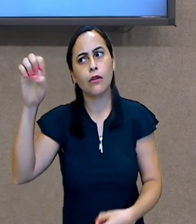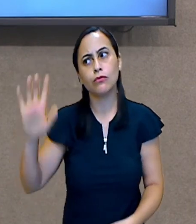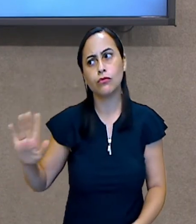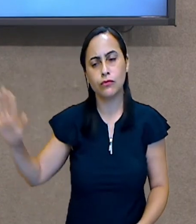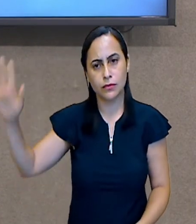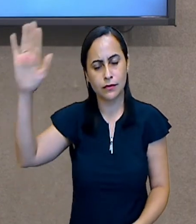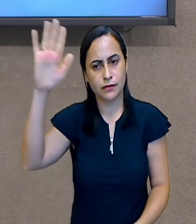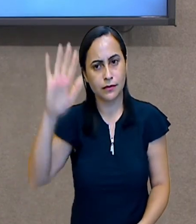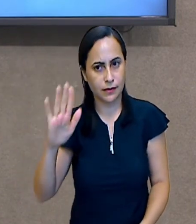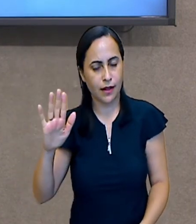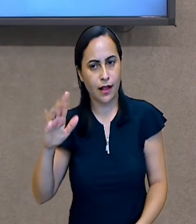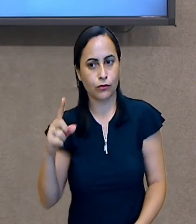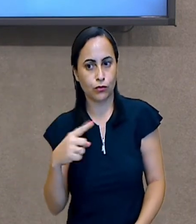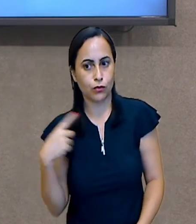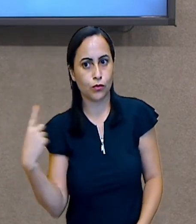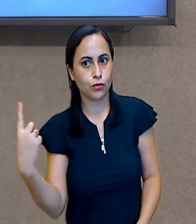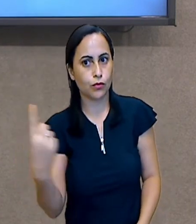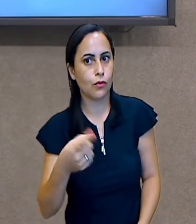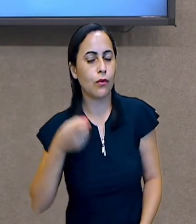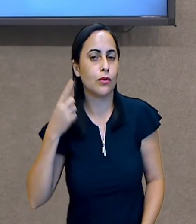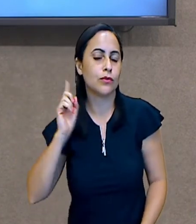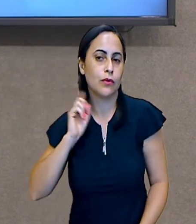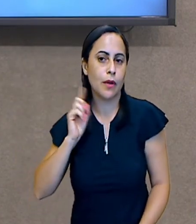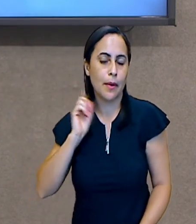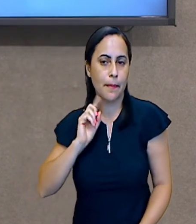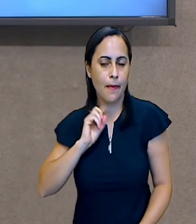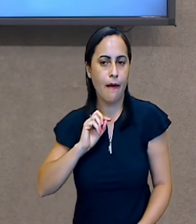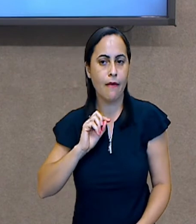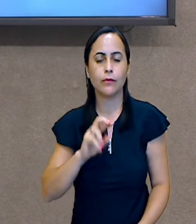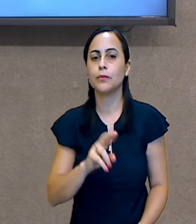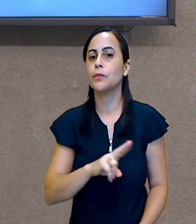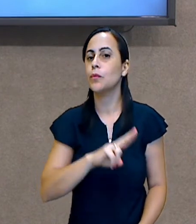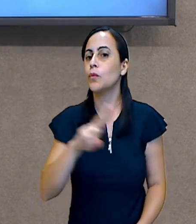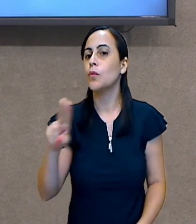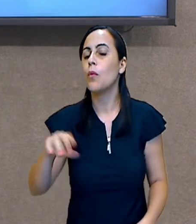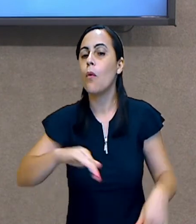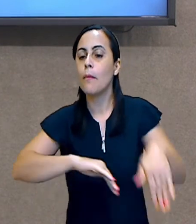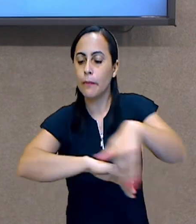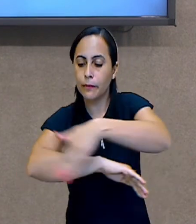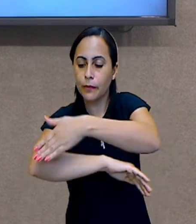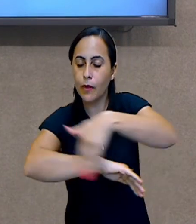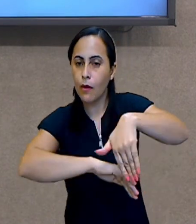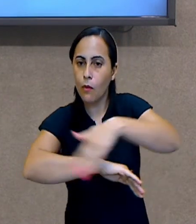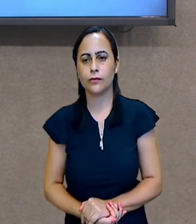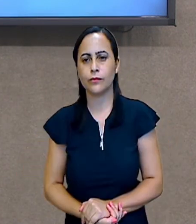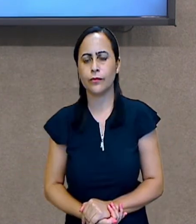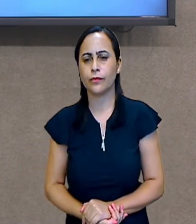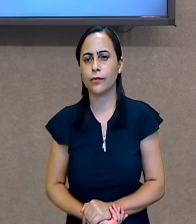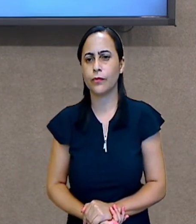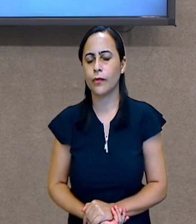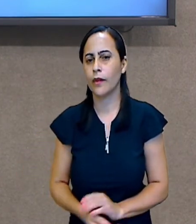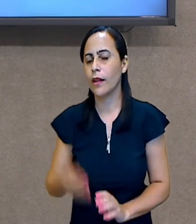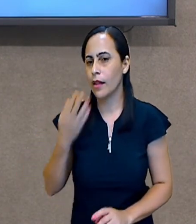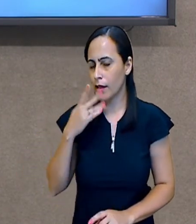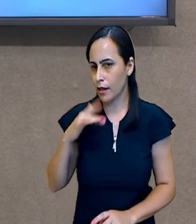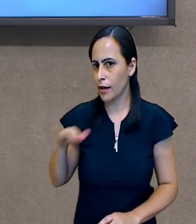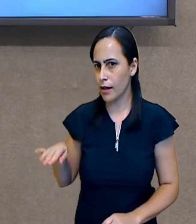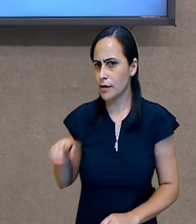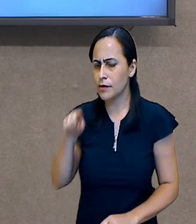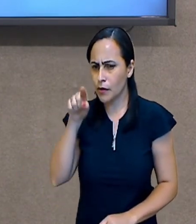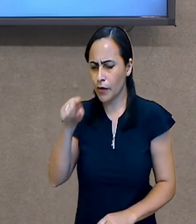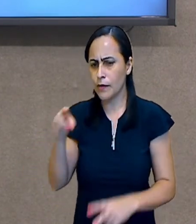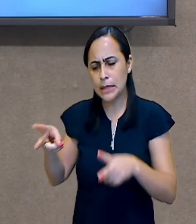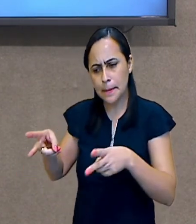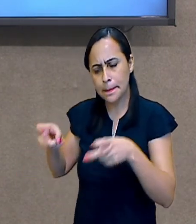nosso estado é Minas Gerais, o nome da sua rua e o número da sua casa. Crianças, vocês